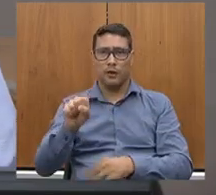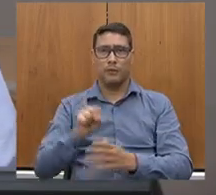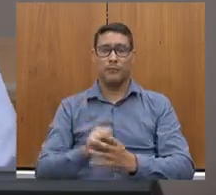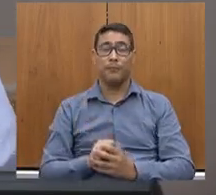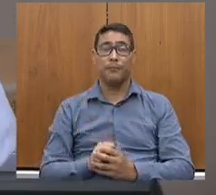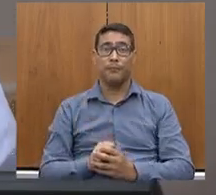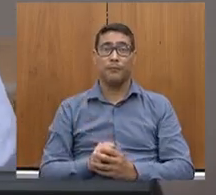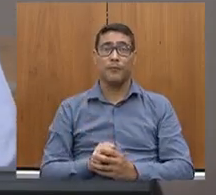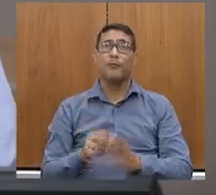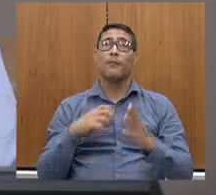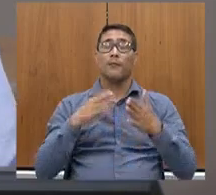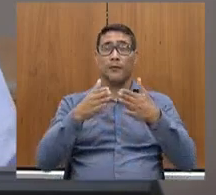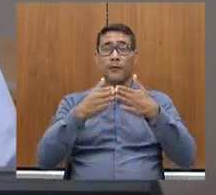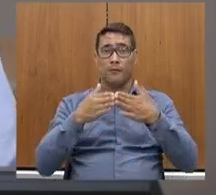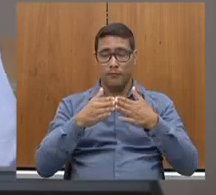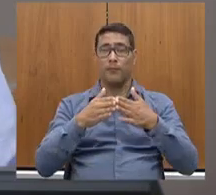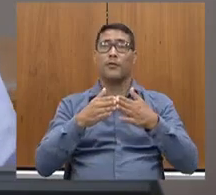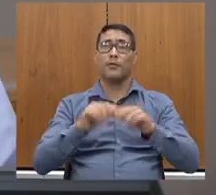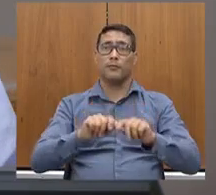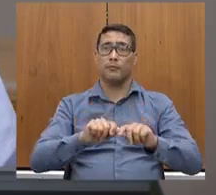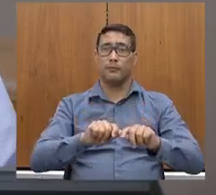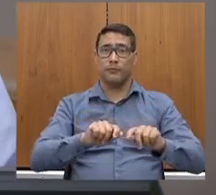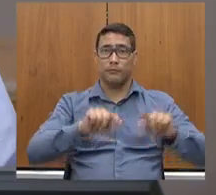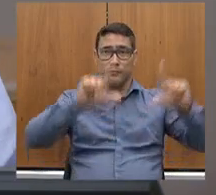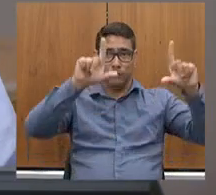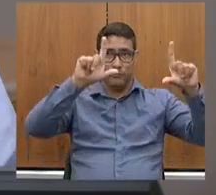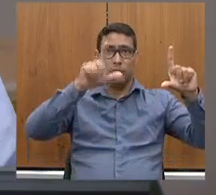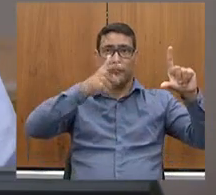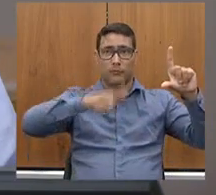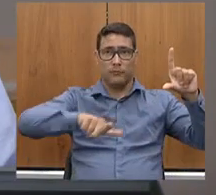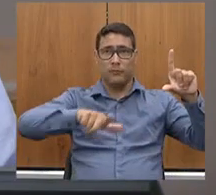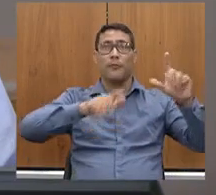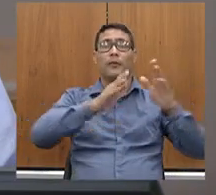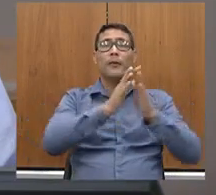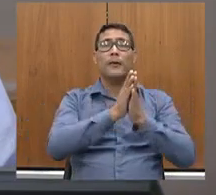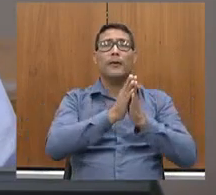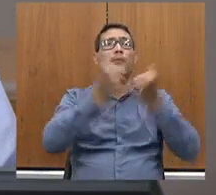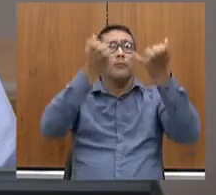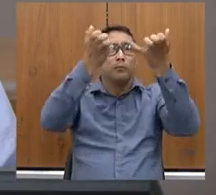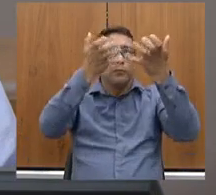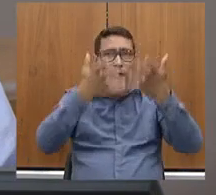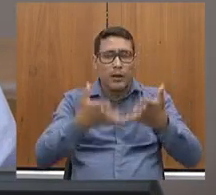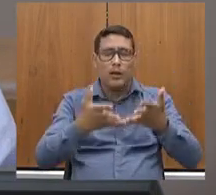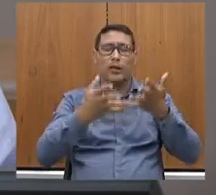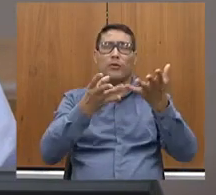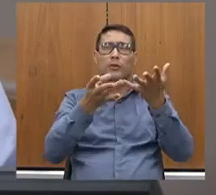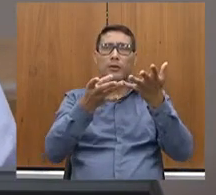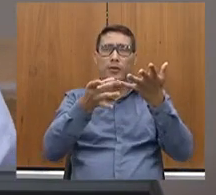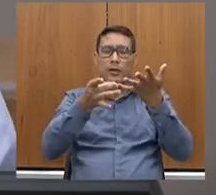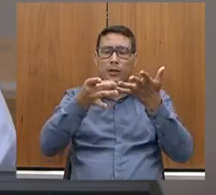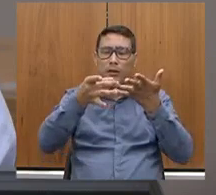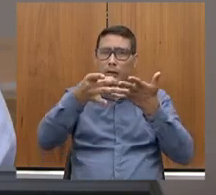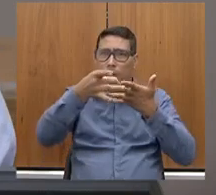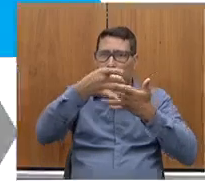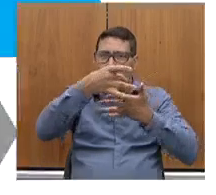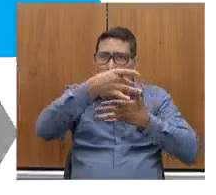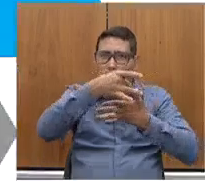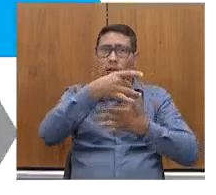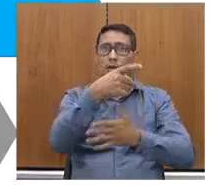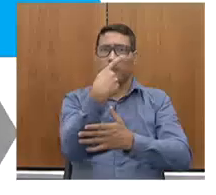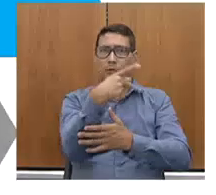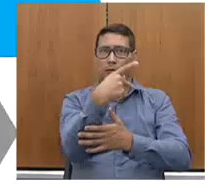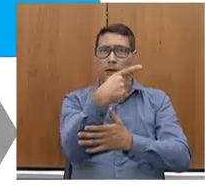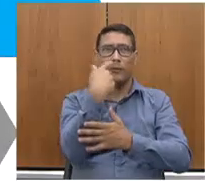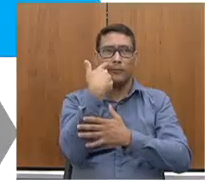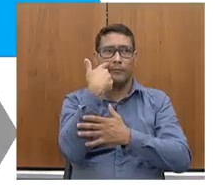Eu pediria o próximo slide. Aqui, detalhando um pouco cada uma delas, nós estamos falando de termos realizado,